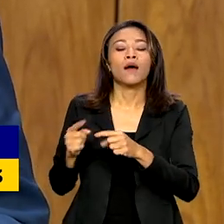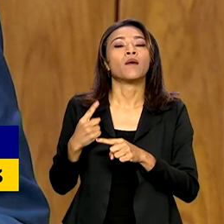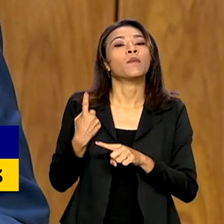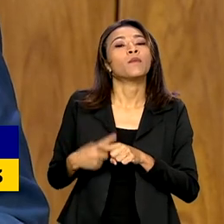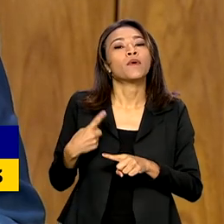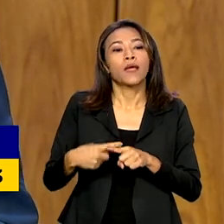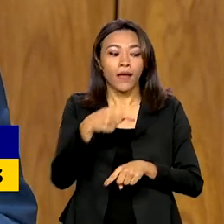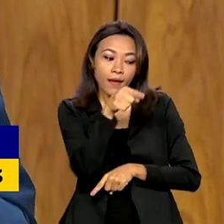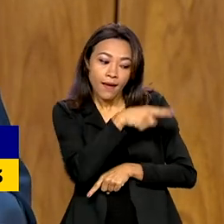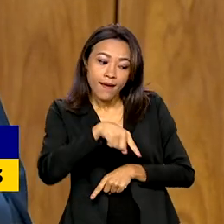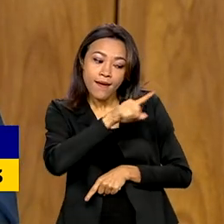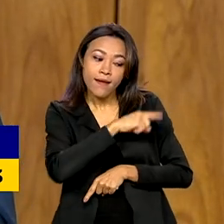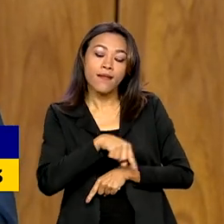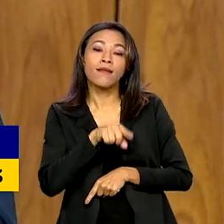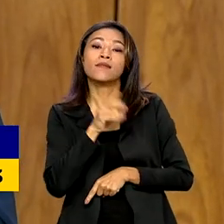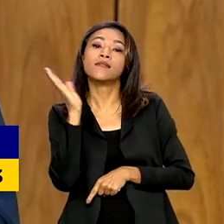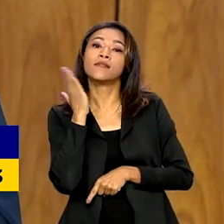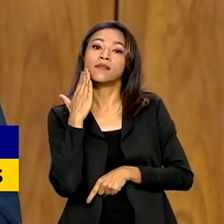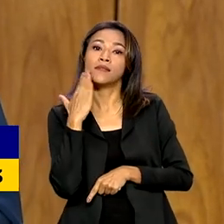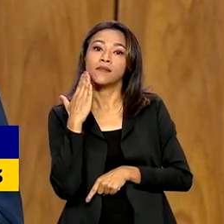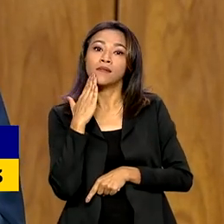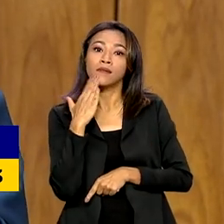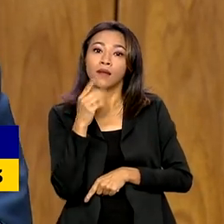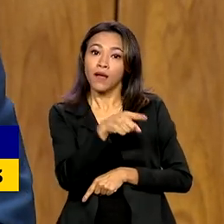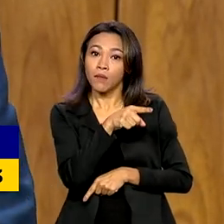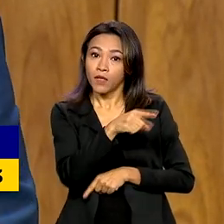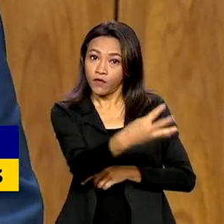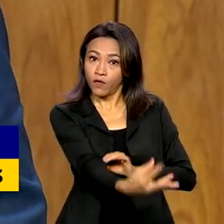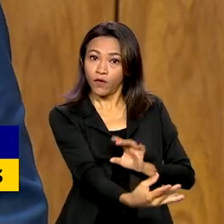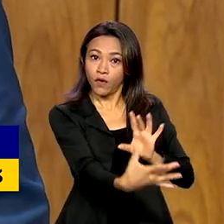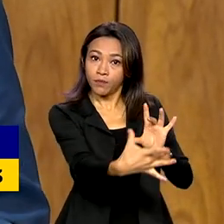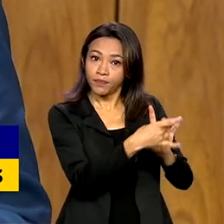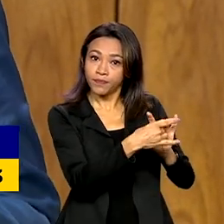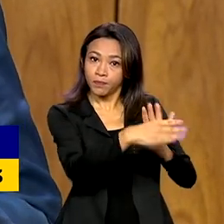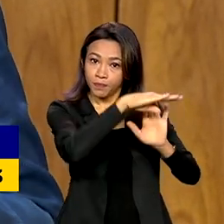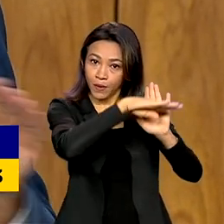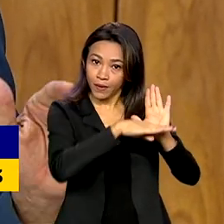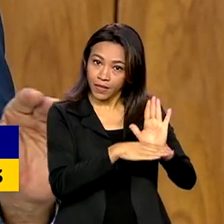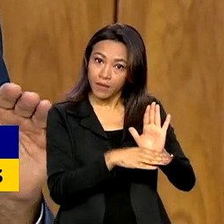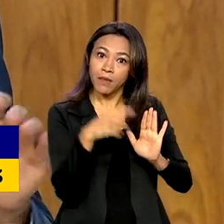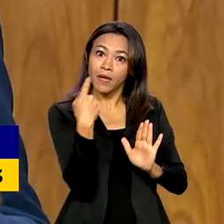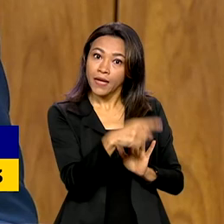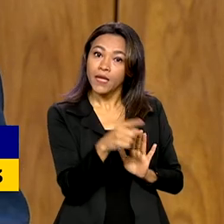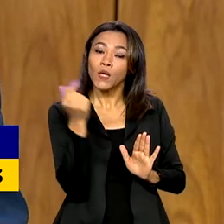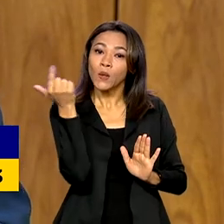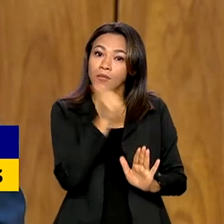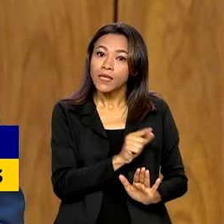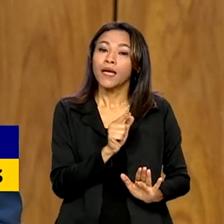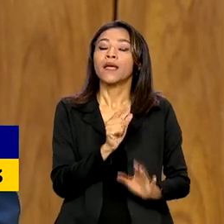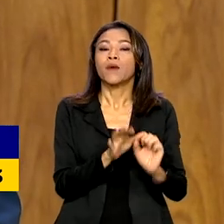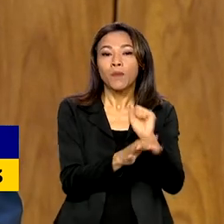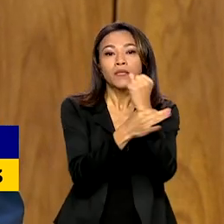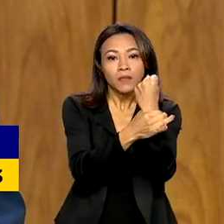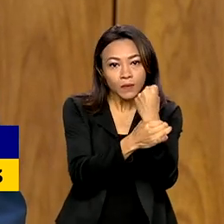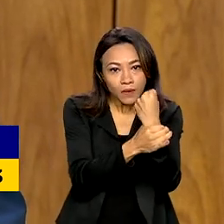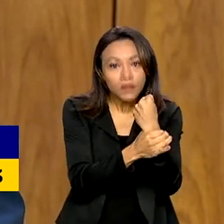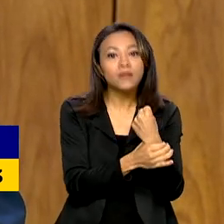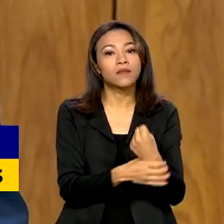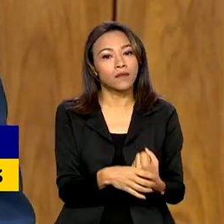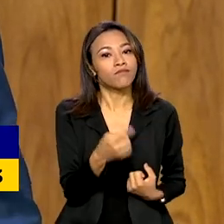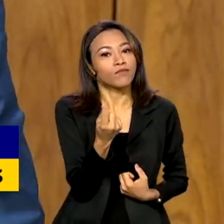que se ele for incorporado ao programa, o crédito dele passa a ser líquido, ou seja, a garantia do Tesouro.